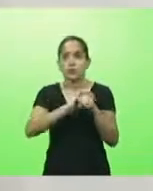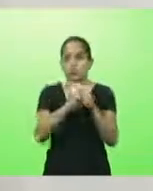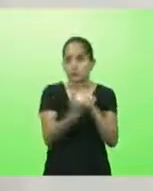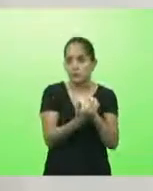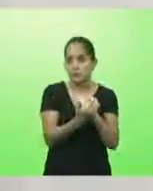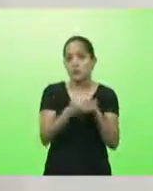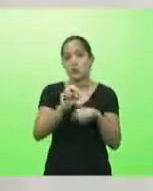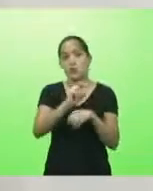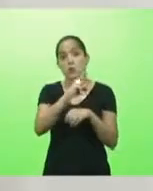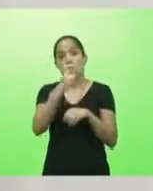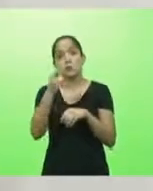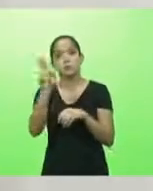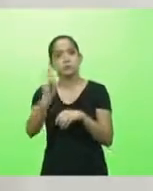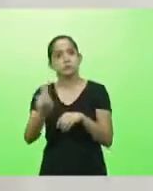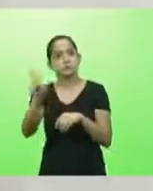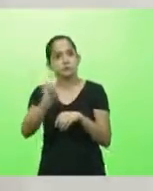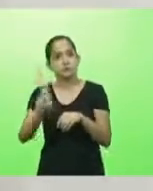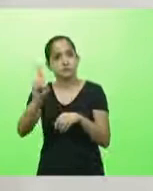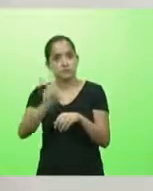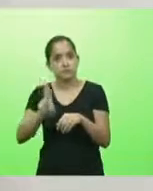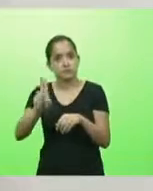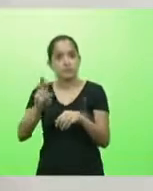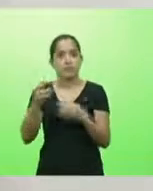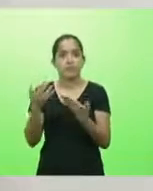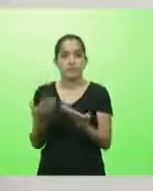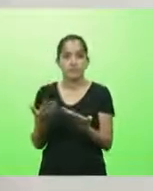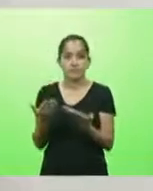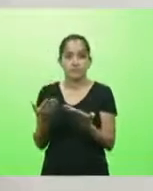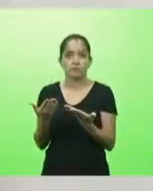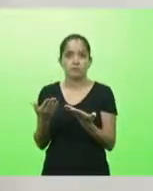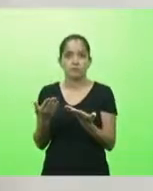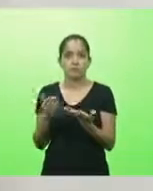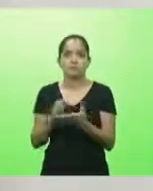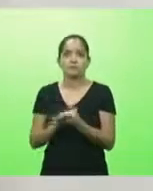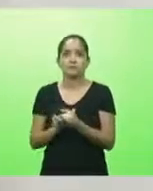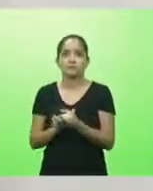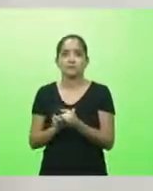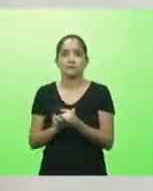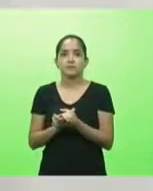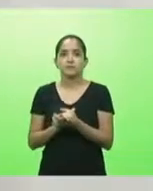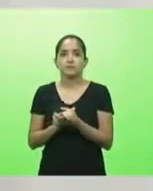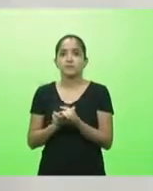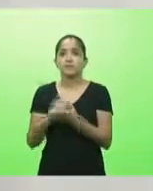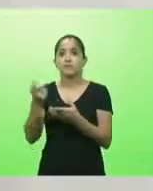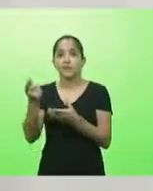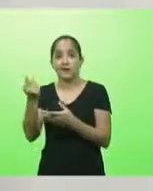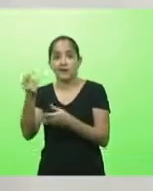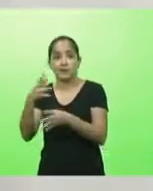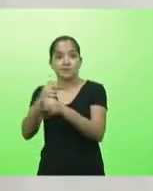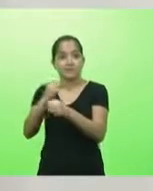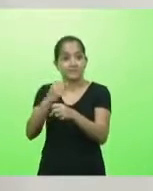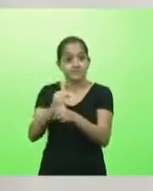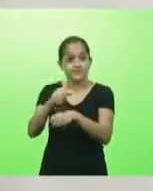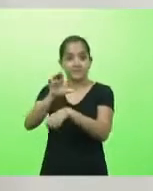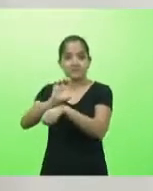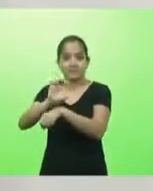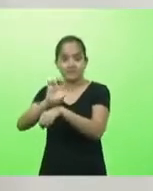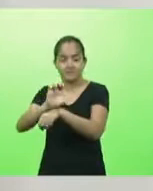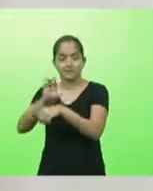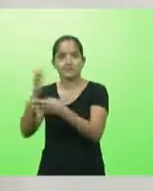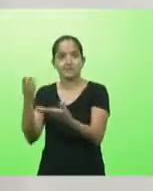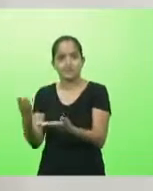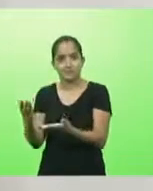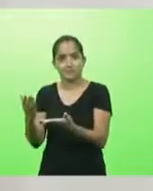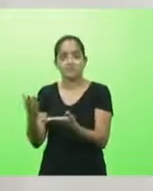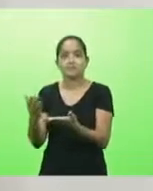ou eles estão sendo utilizados para equalizar as contas do Estado de Santa Catarina. Por exemplo, como